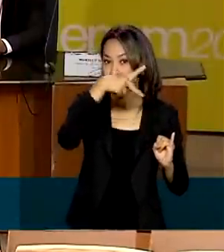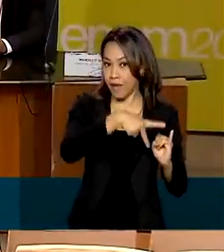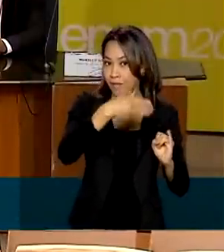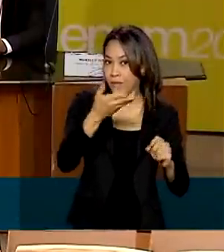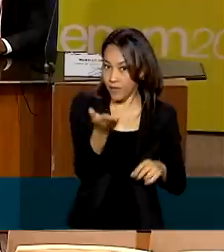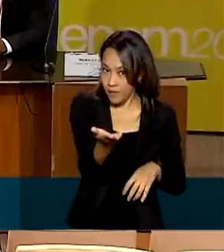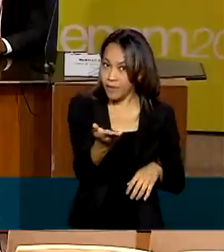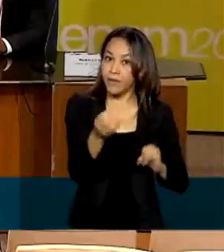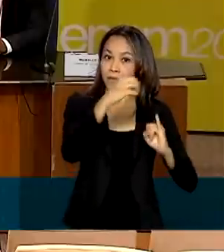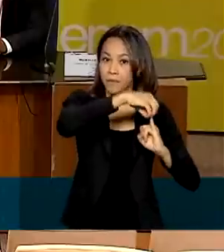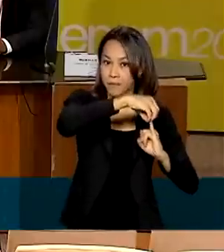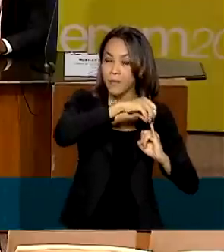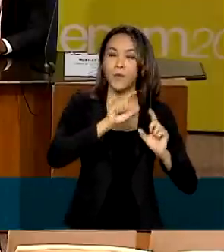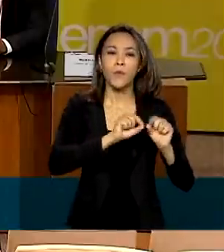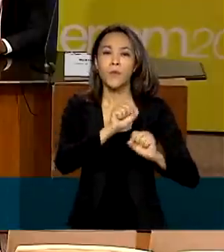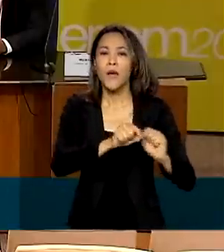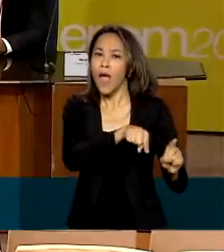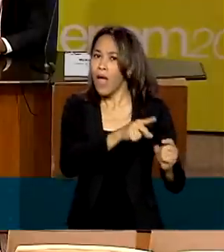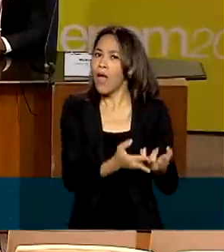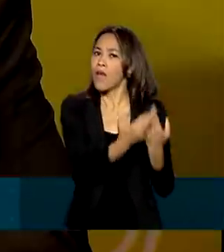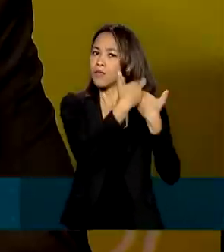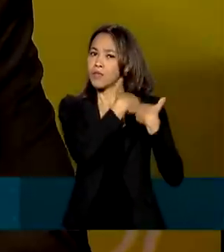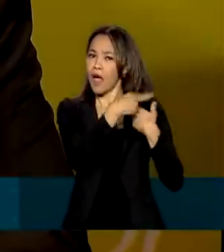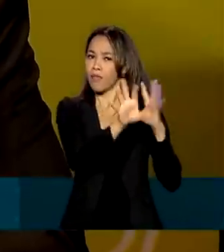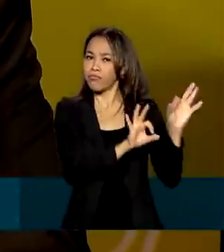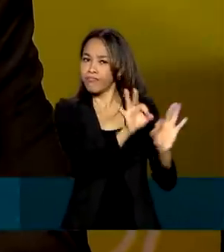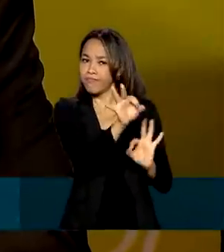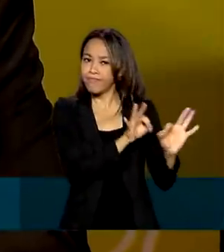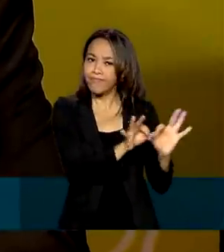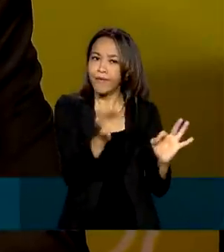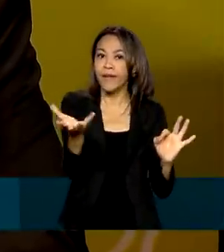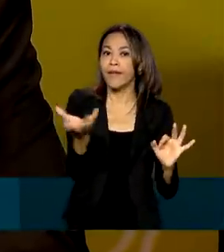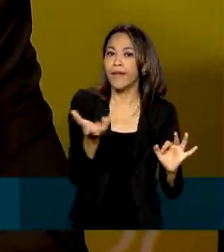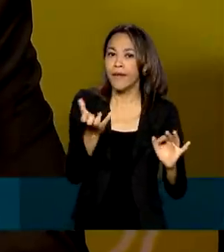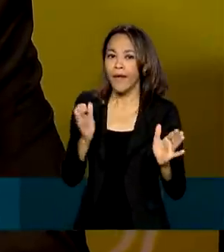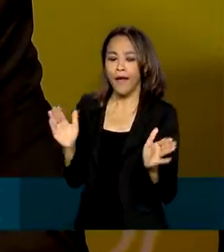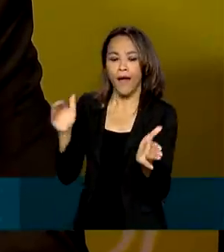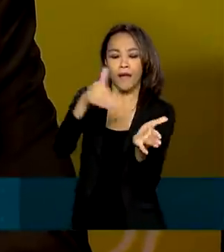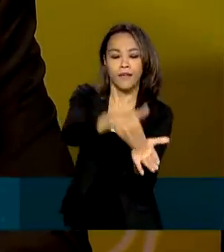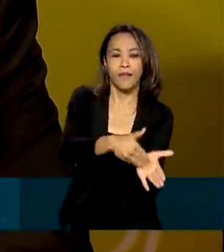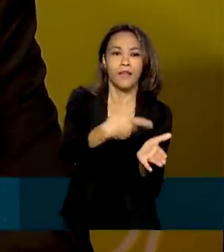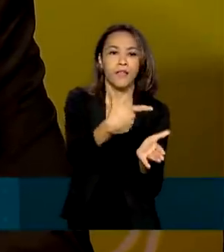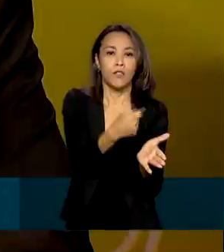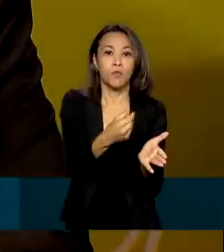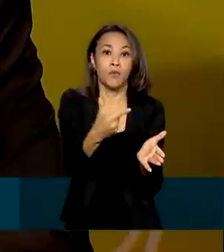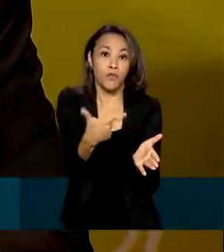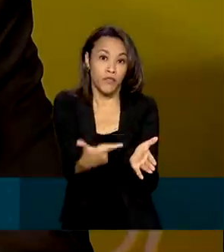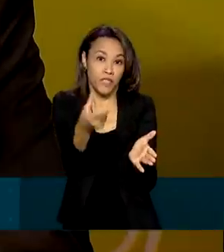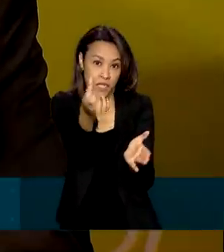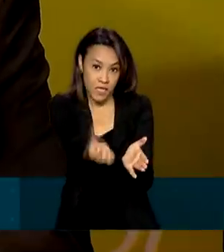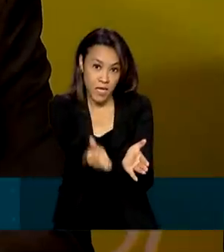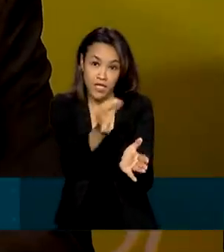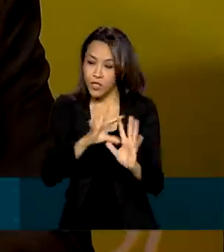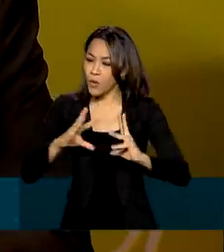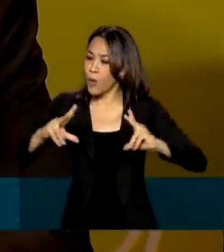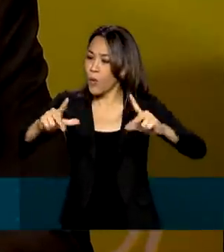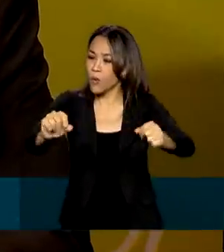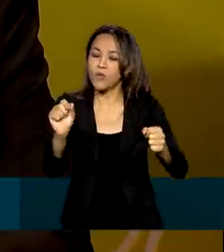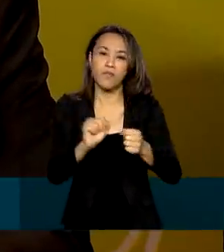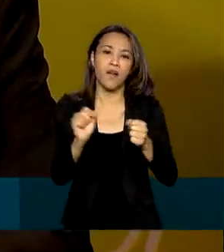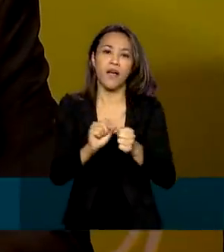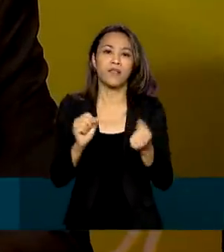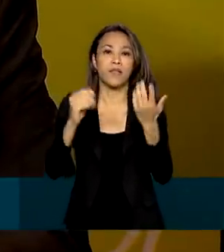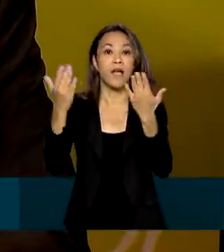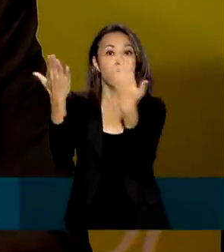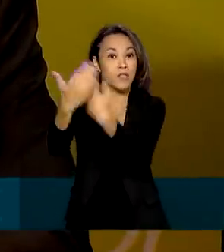Teixeira, o INEP, responsável pelo Enem, quer que, até 2026, todos façam as provas de forma